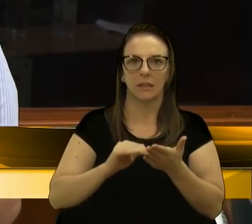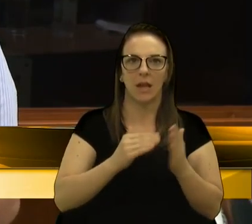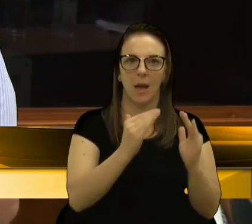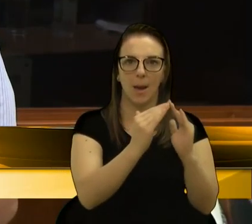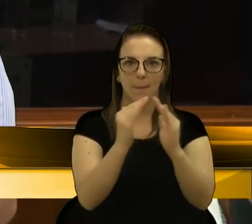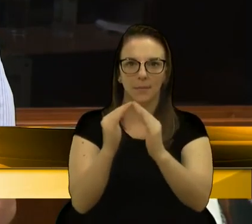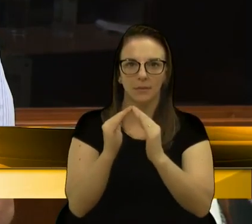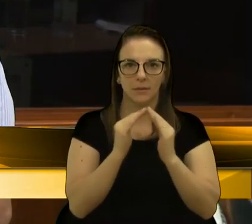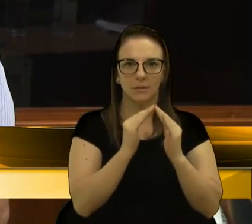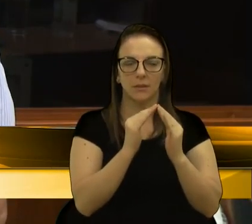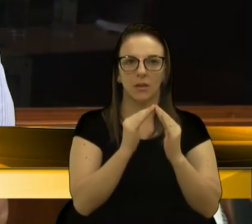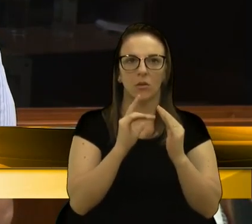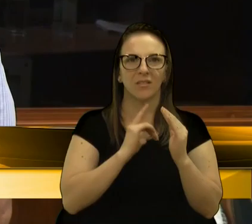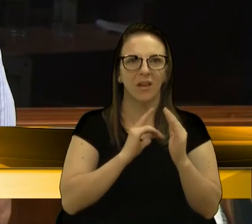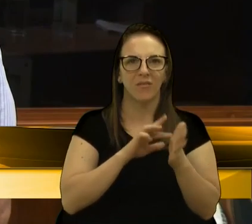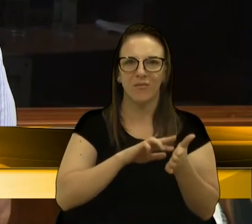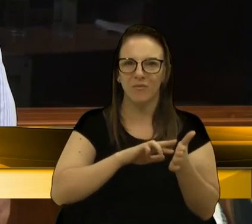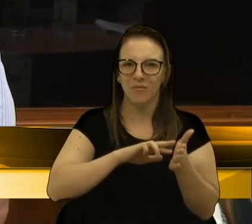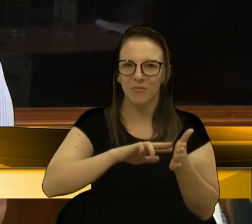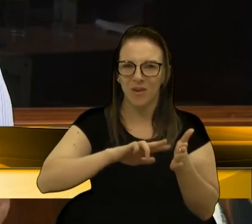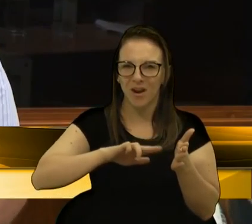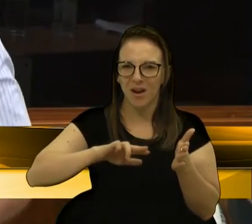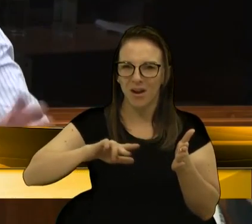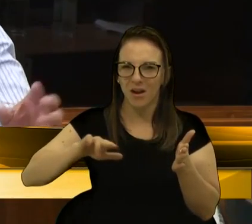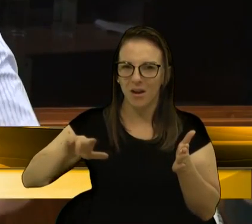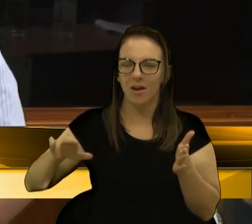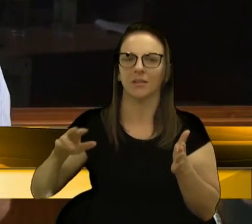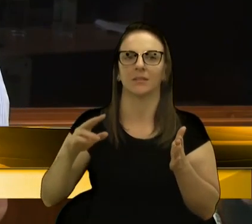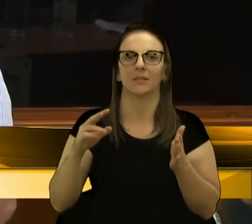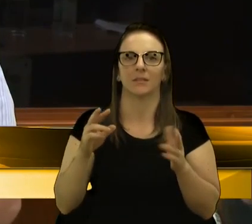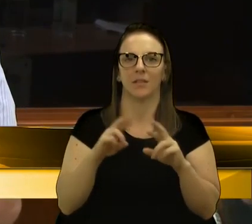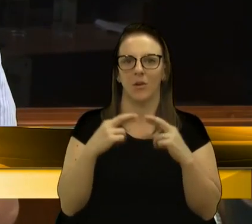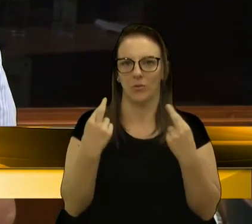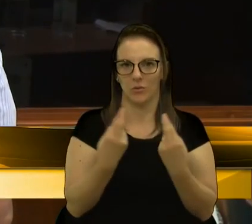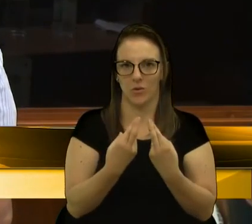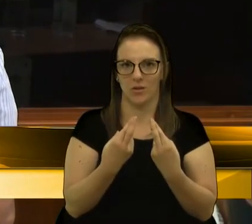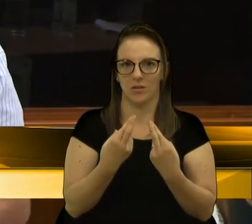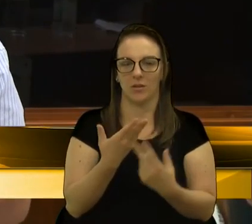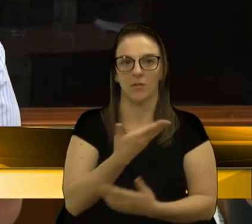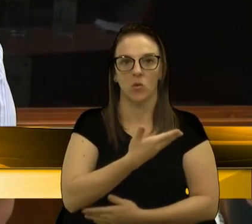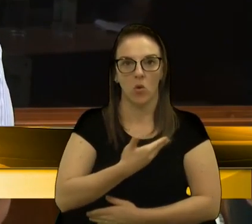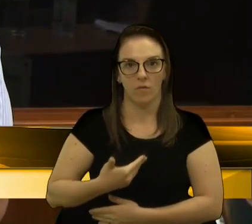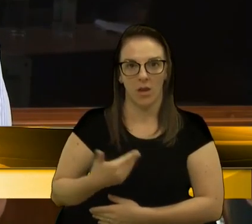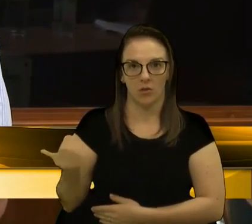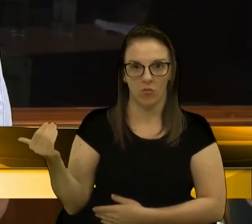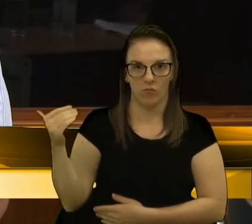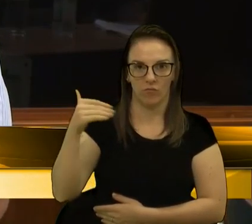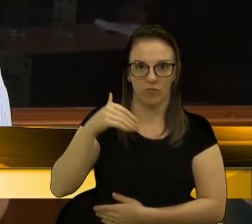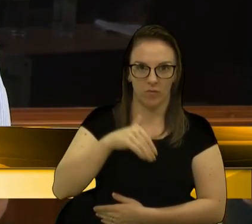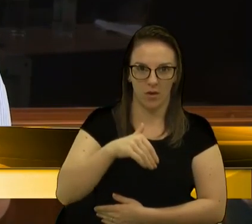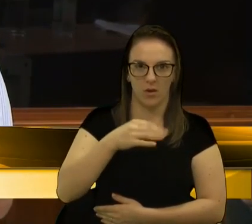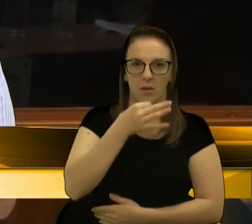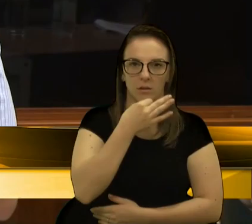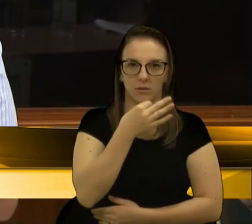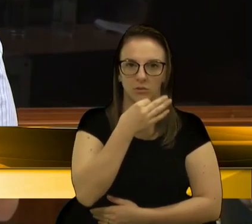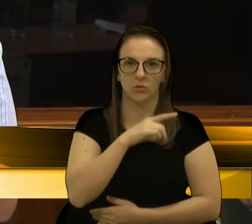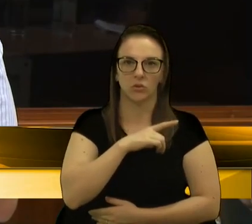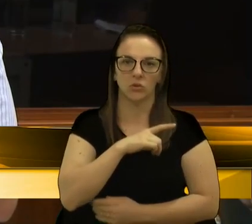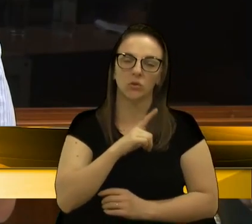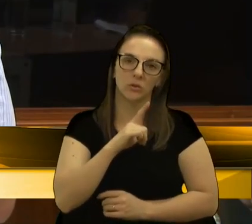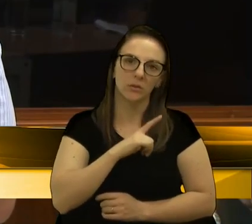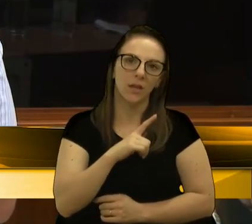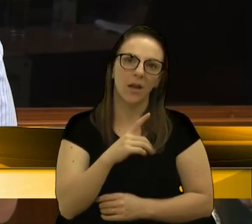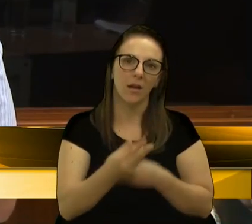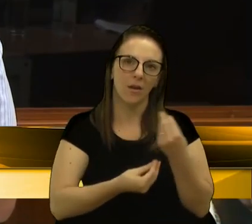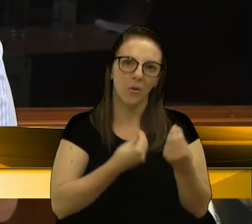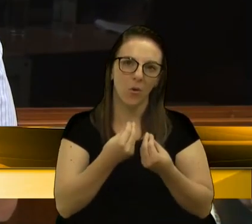porque houve várias reuniões, não foi uma, foi várias. Quando o governo esteve aqui em Caxias, foi que havia essa possibilidade, esse sonho de